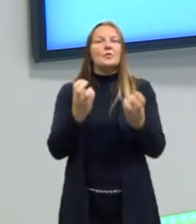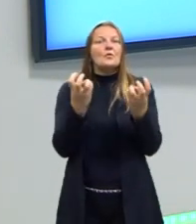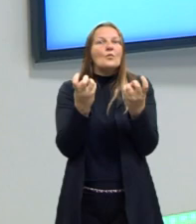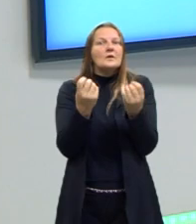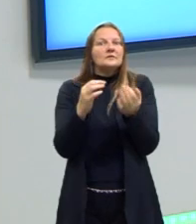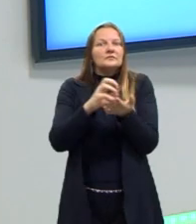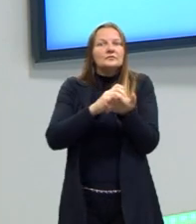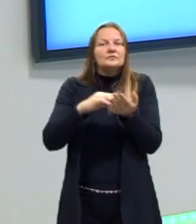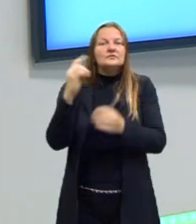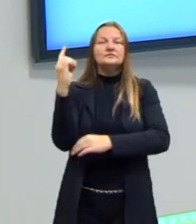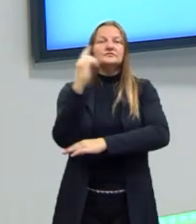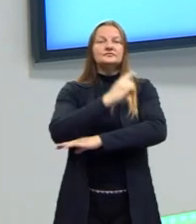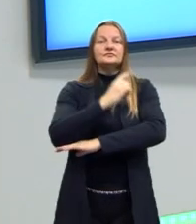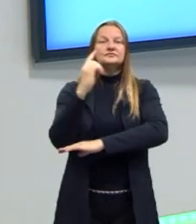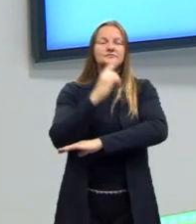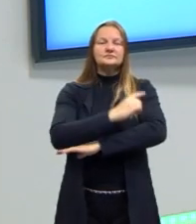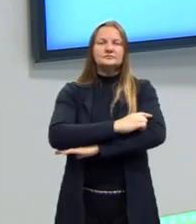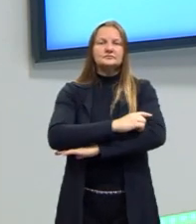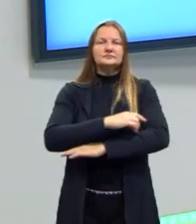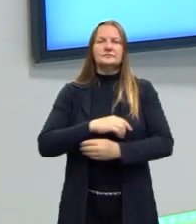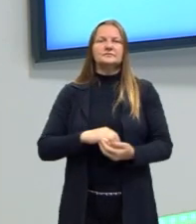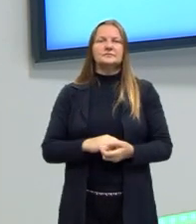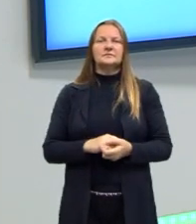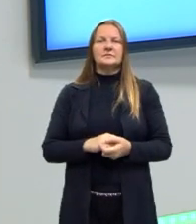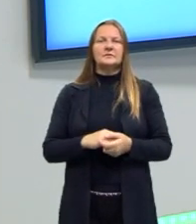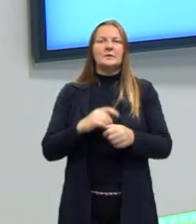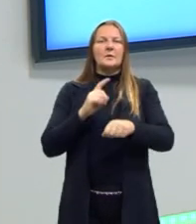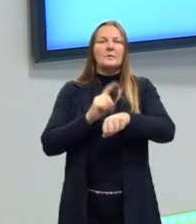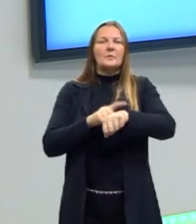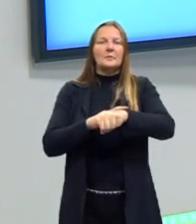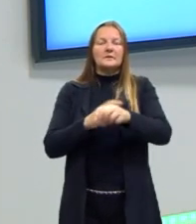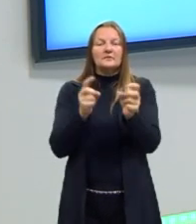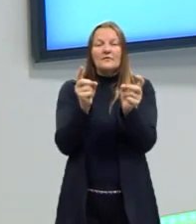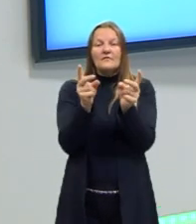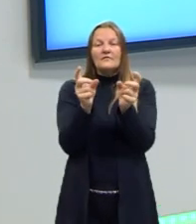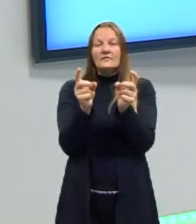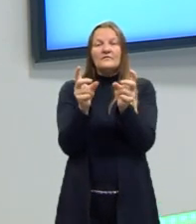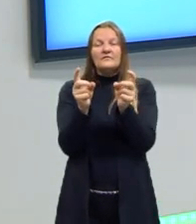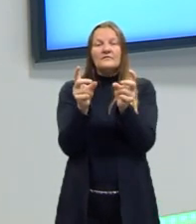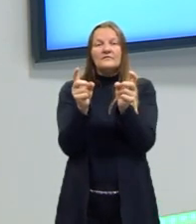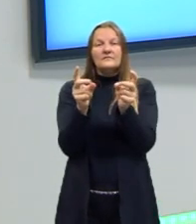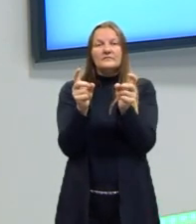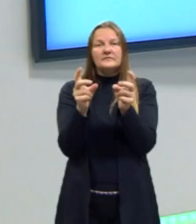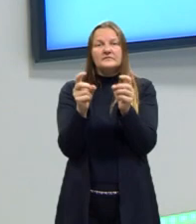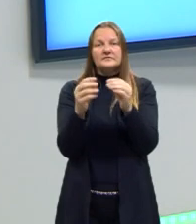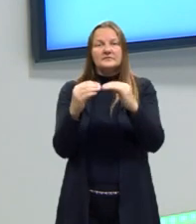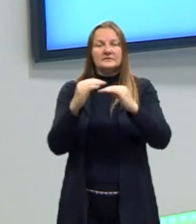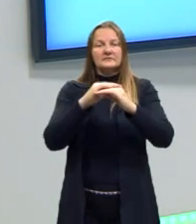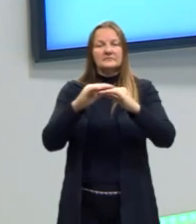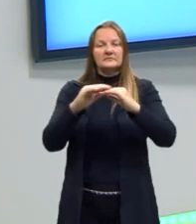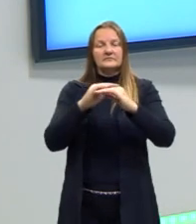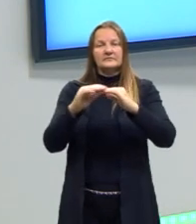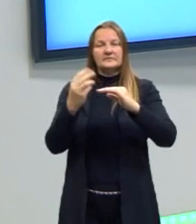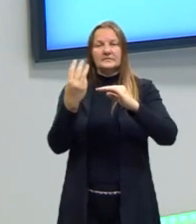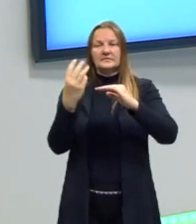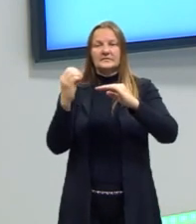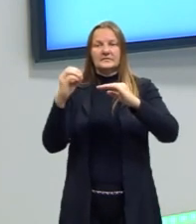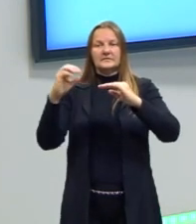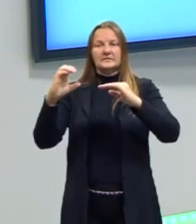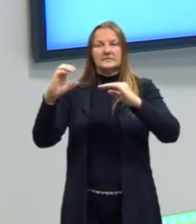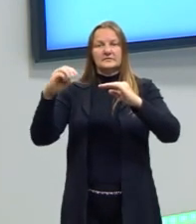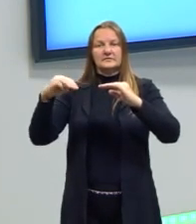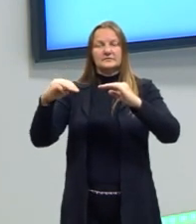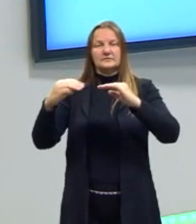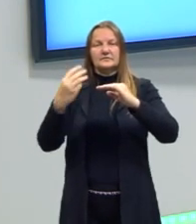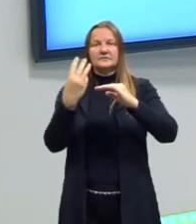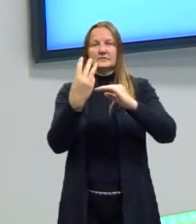tempo, quantos dias ela leva no momento em que ela foi vendida até ela chegar na altura máxima. Ela foi vendida aos 30